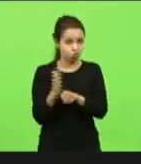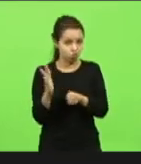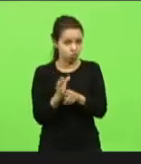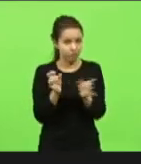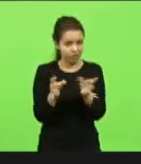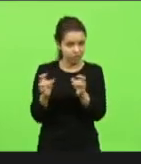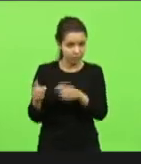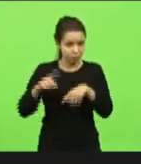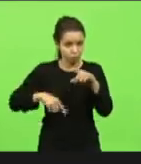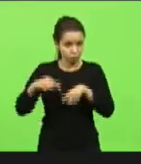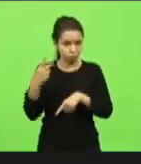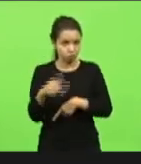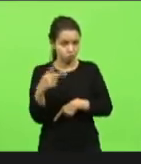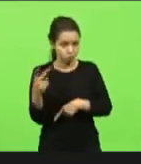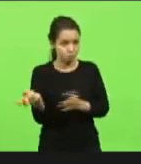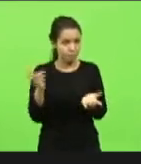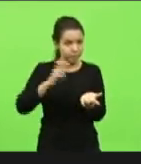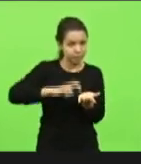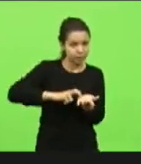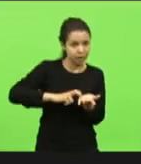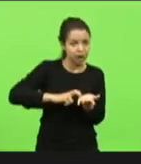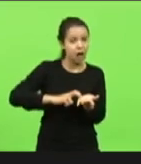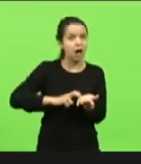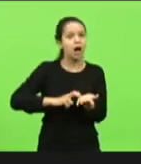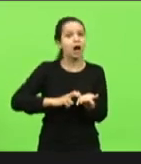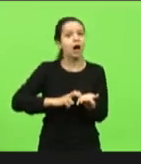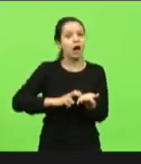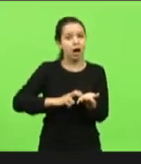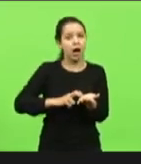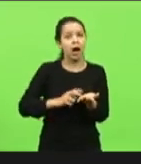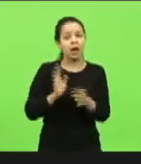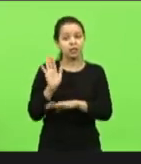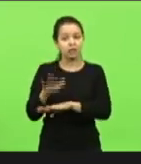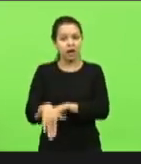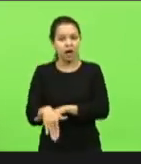faz isso de manhã e de tarde mete o pau manda fazer trancamento